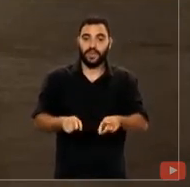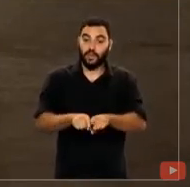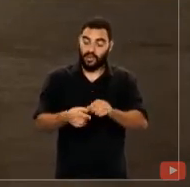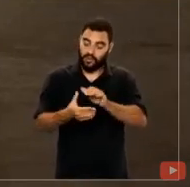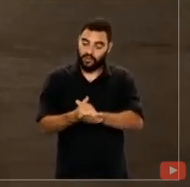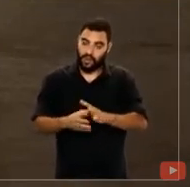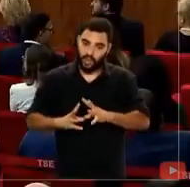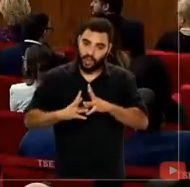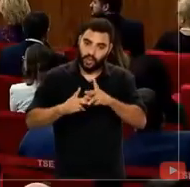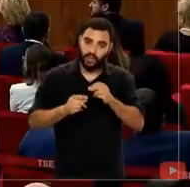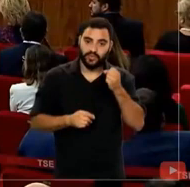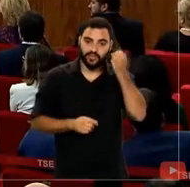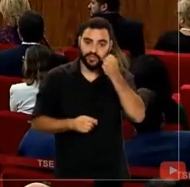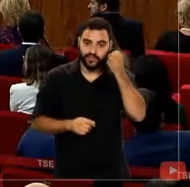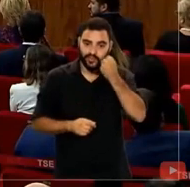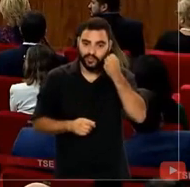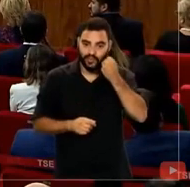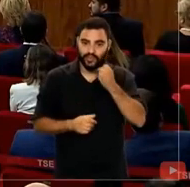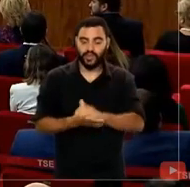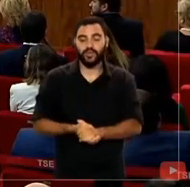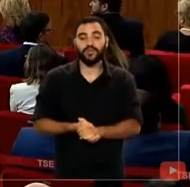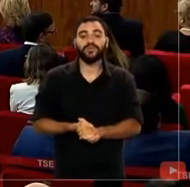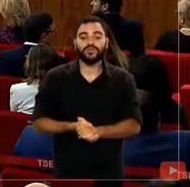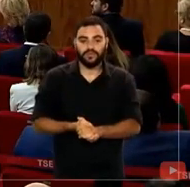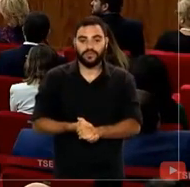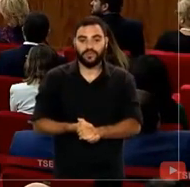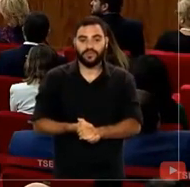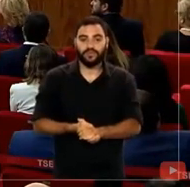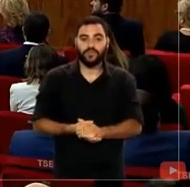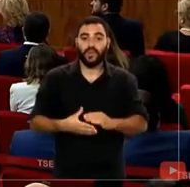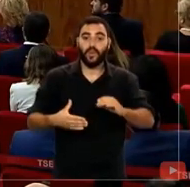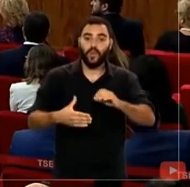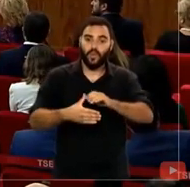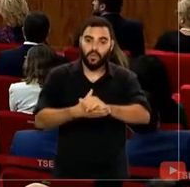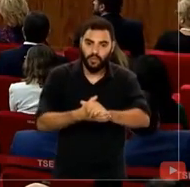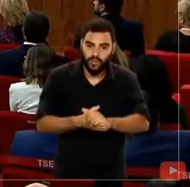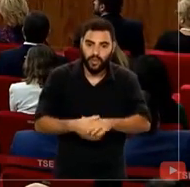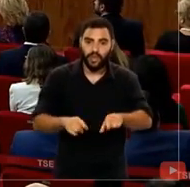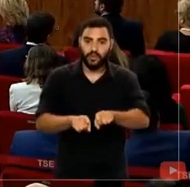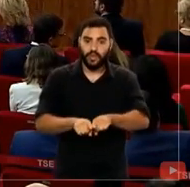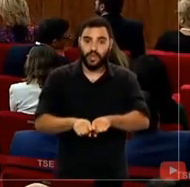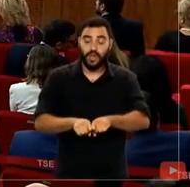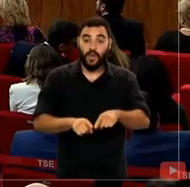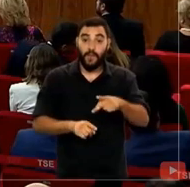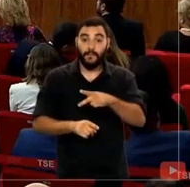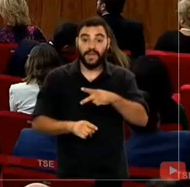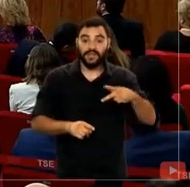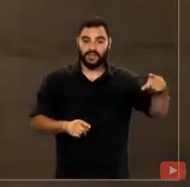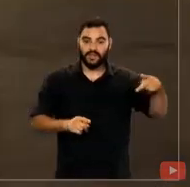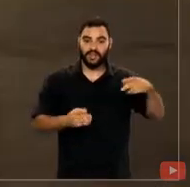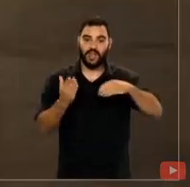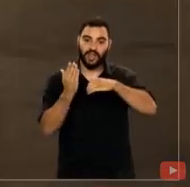todos os senadores aqui presentes. Cumprimento o excelentíssimo senhor presidente da Câmara dos Deputados,